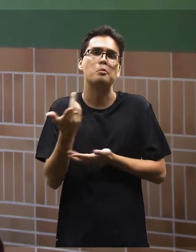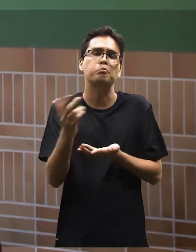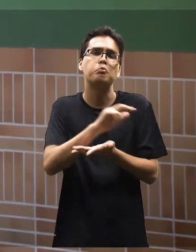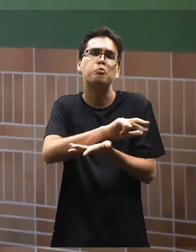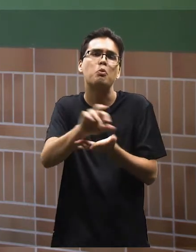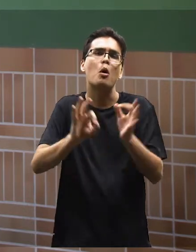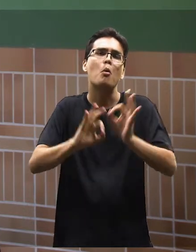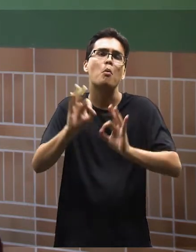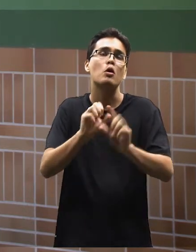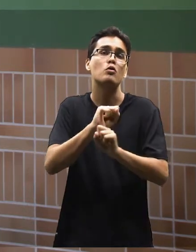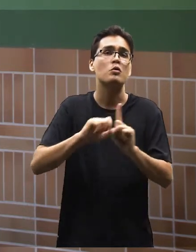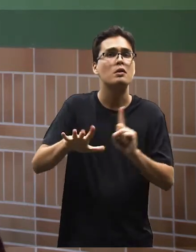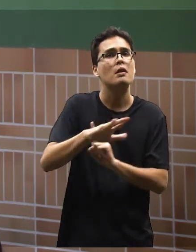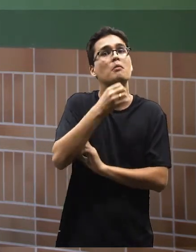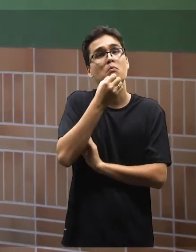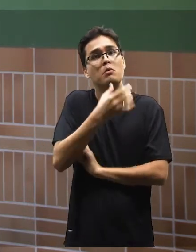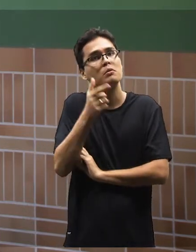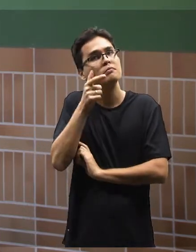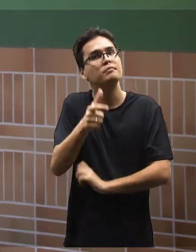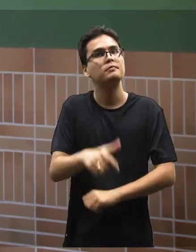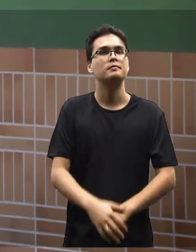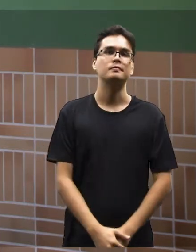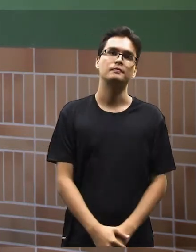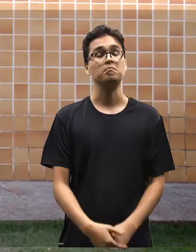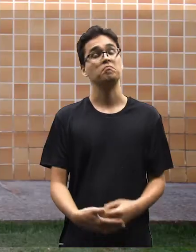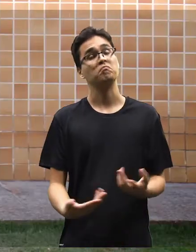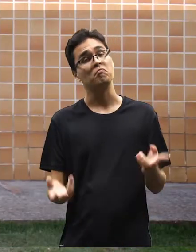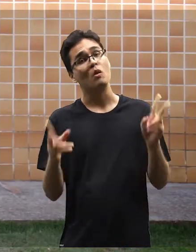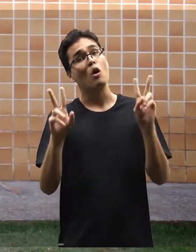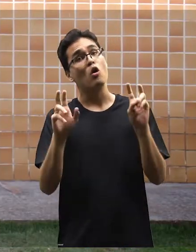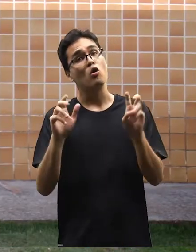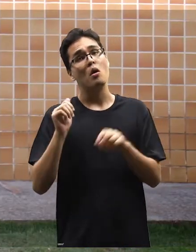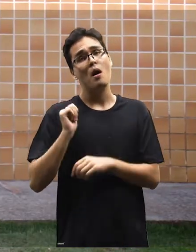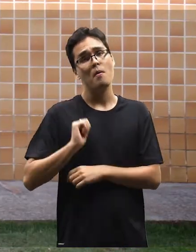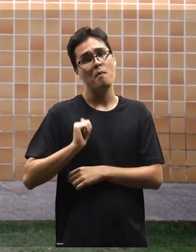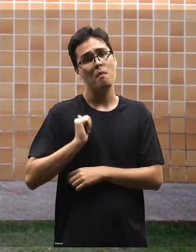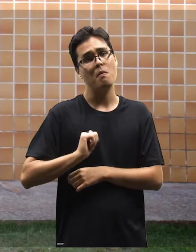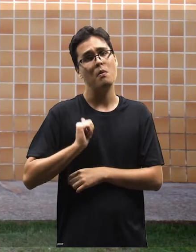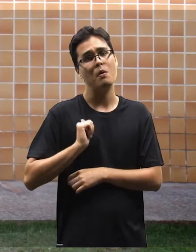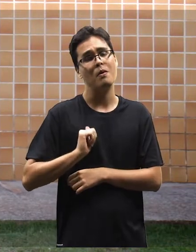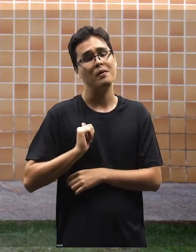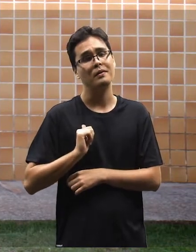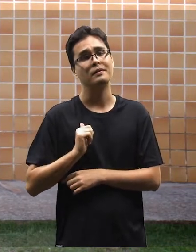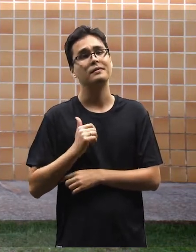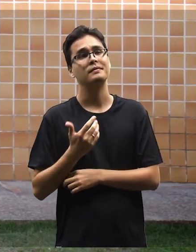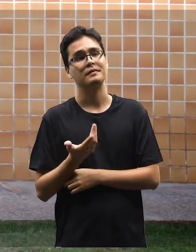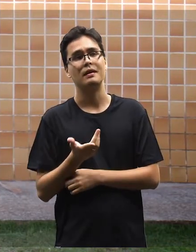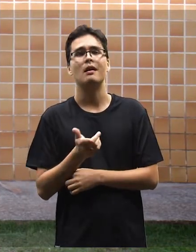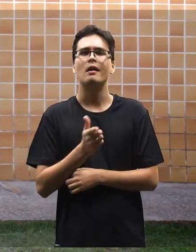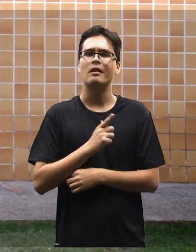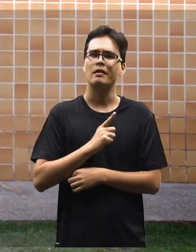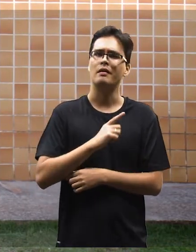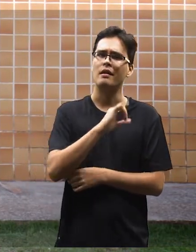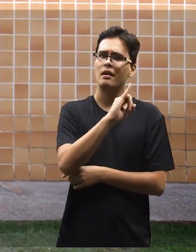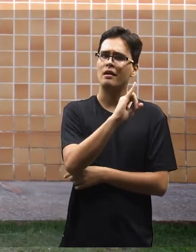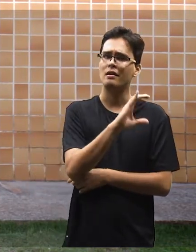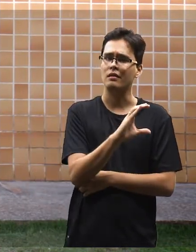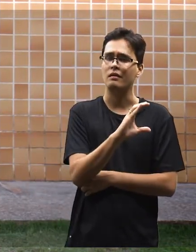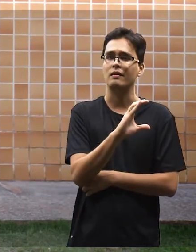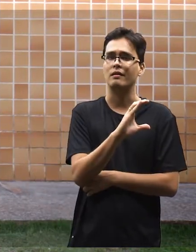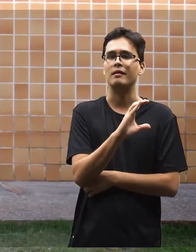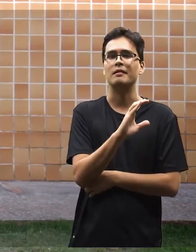ONGs, com projetos sociais. Isso é bastante interessante. Em relação às bolsas, fora as de iniciação